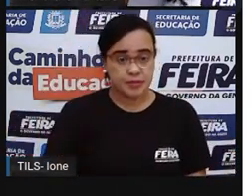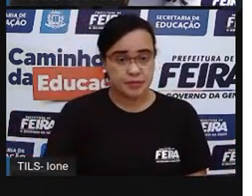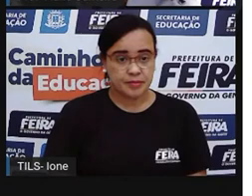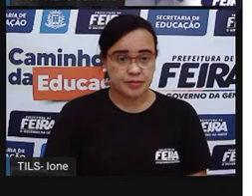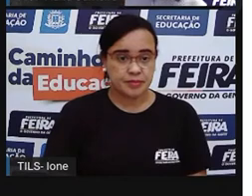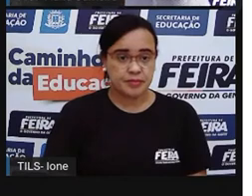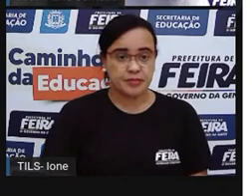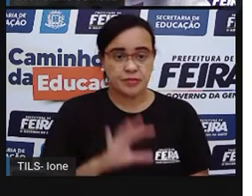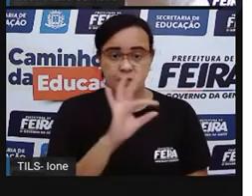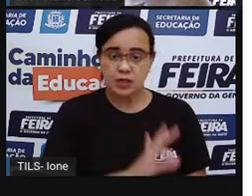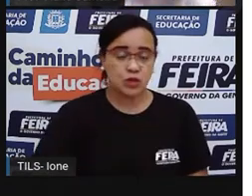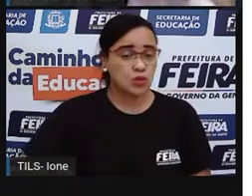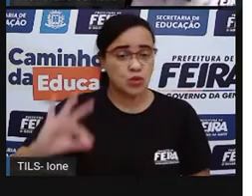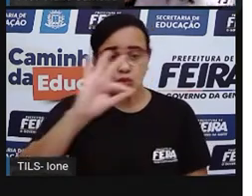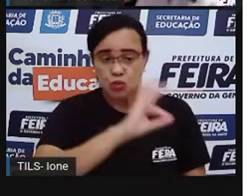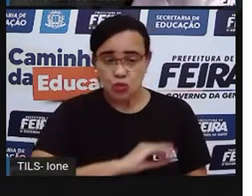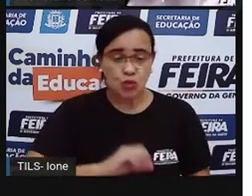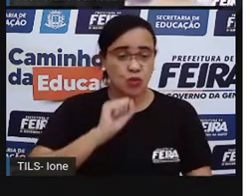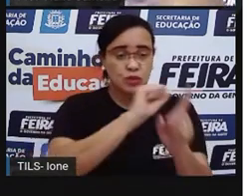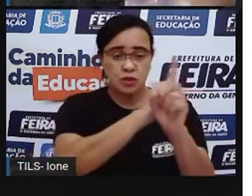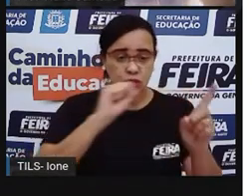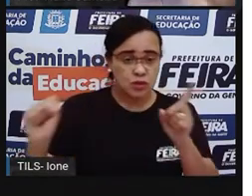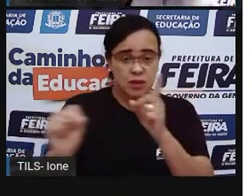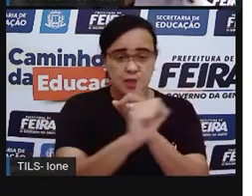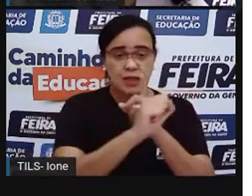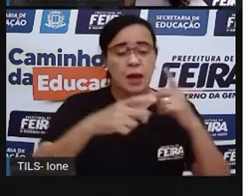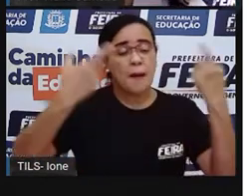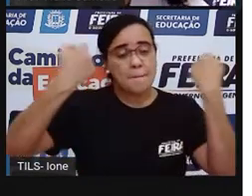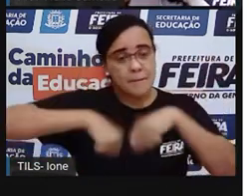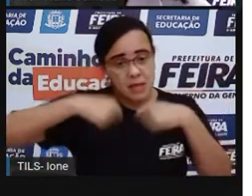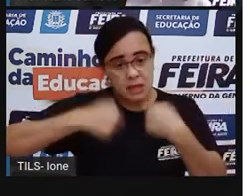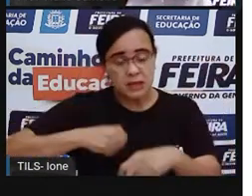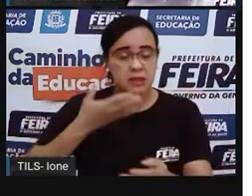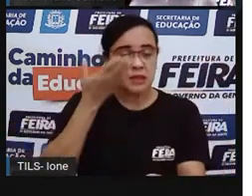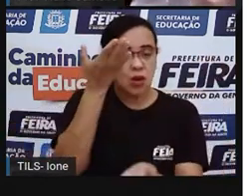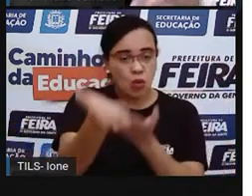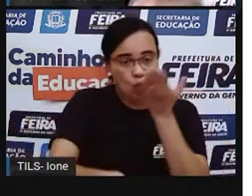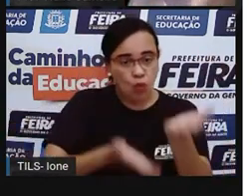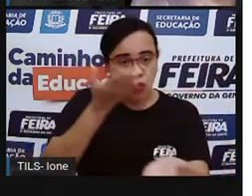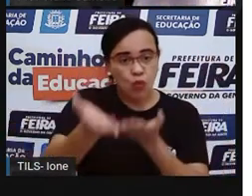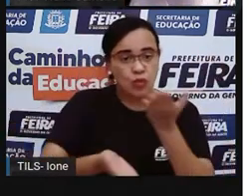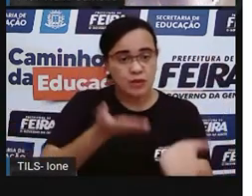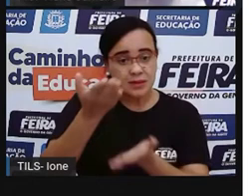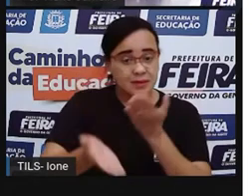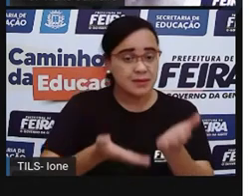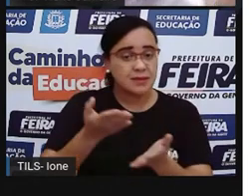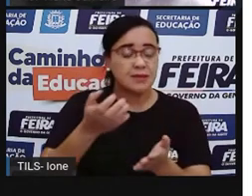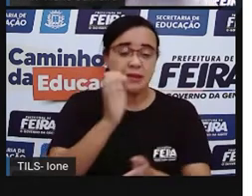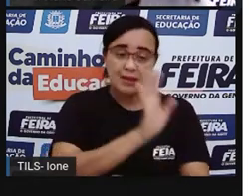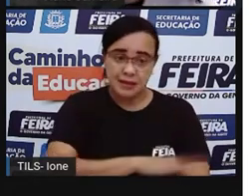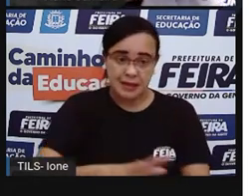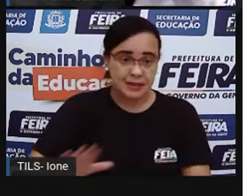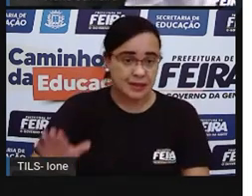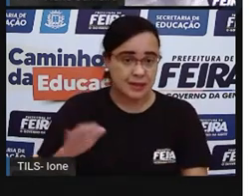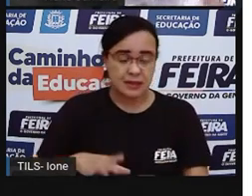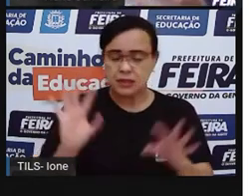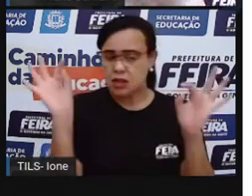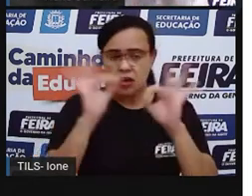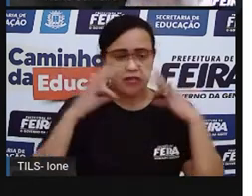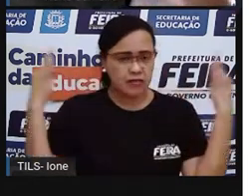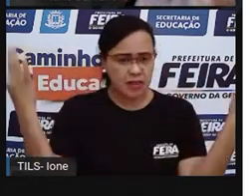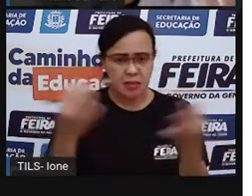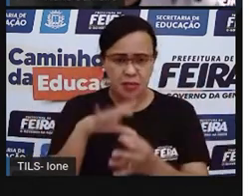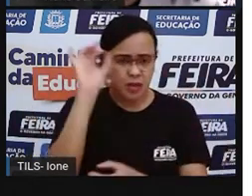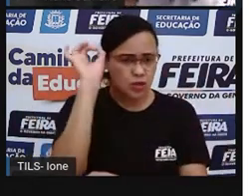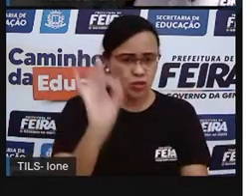adulto, toda sociedade. Ela precisa cuidar dessa criança. Não é um papel só do papai, da mamãe. É um